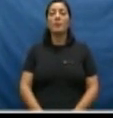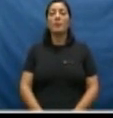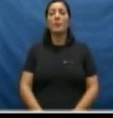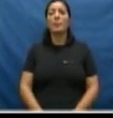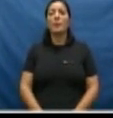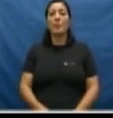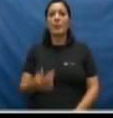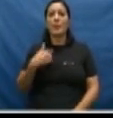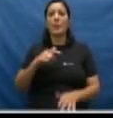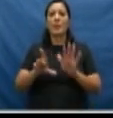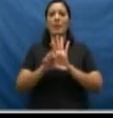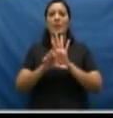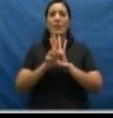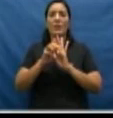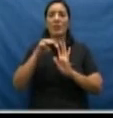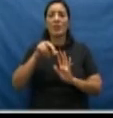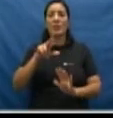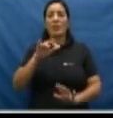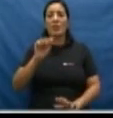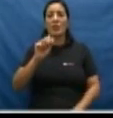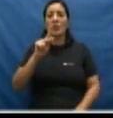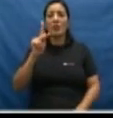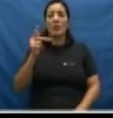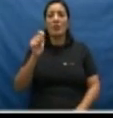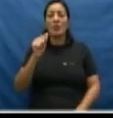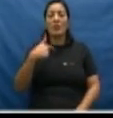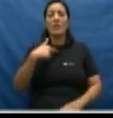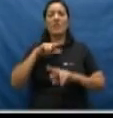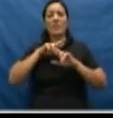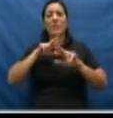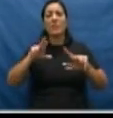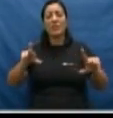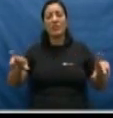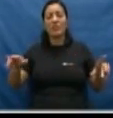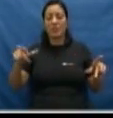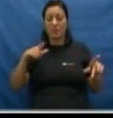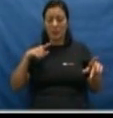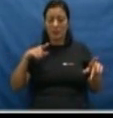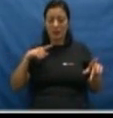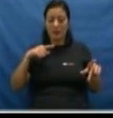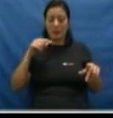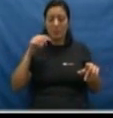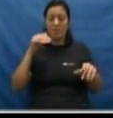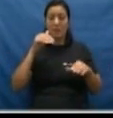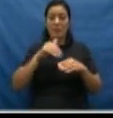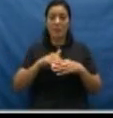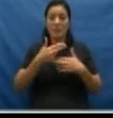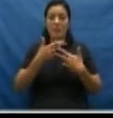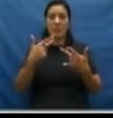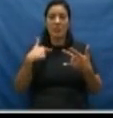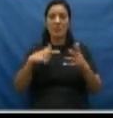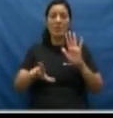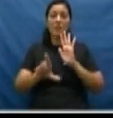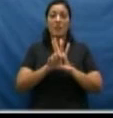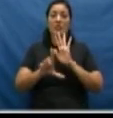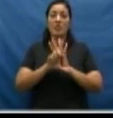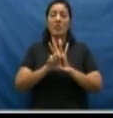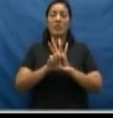A Lei Maria da Penha, ela estabelece as mais variadas formas, dentro da legislação,